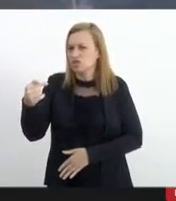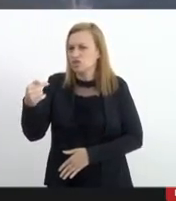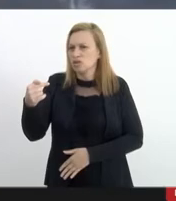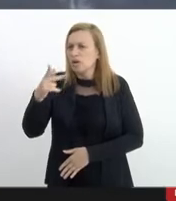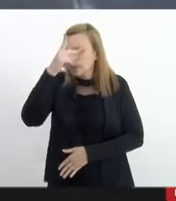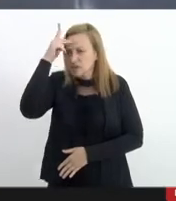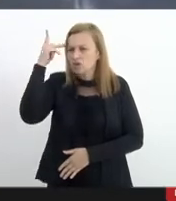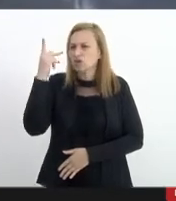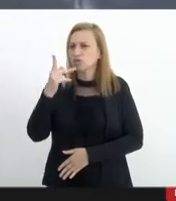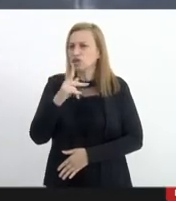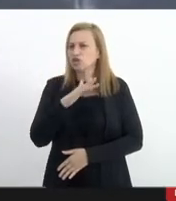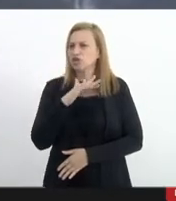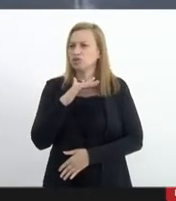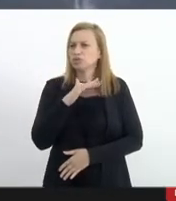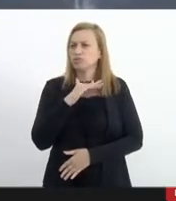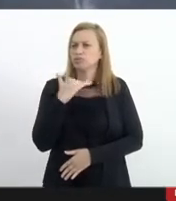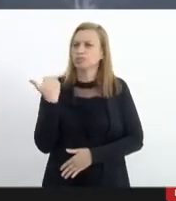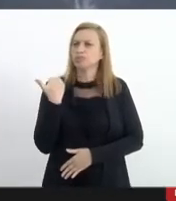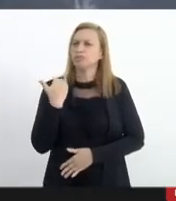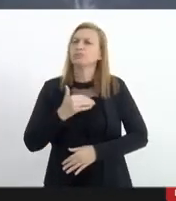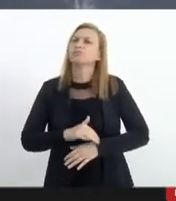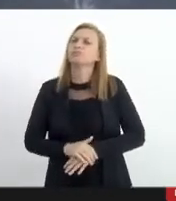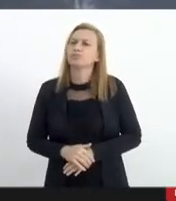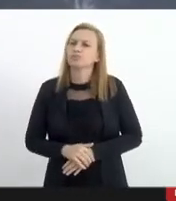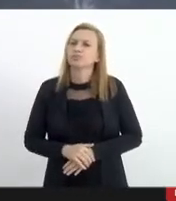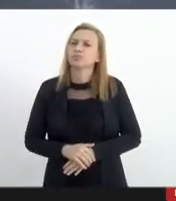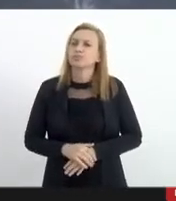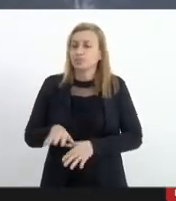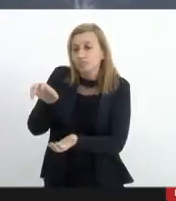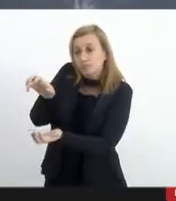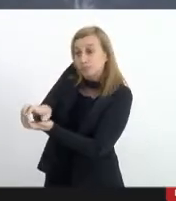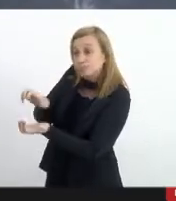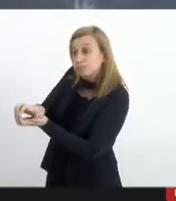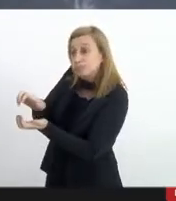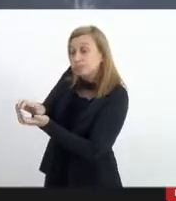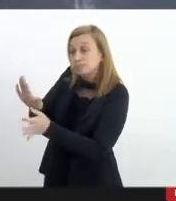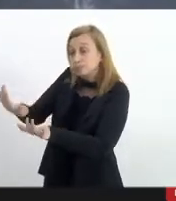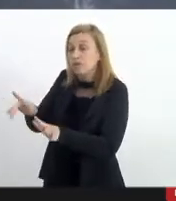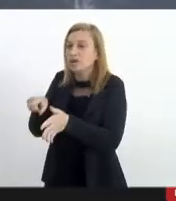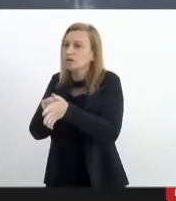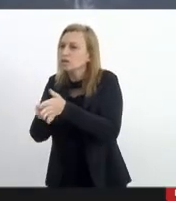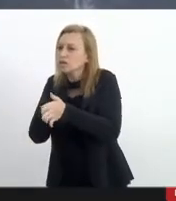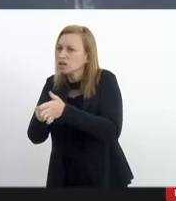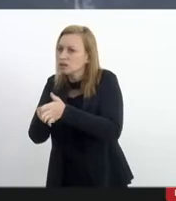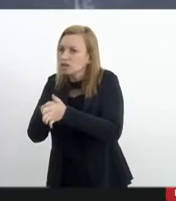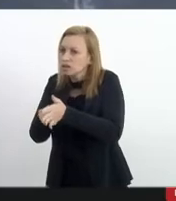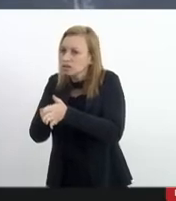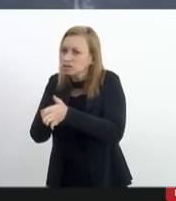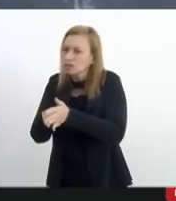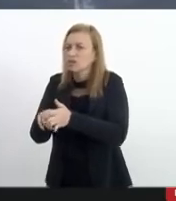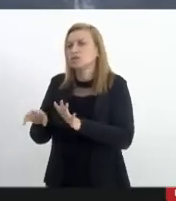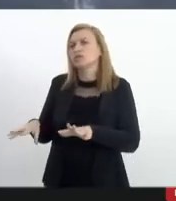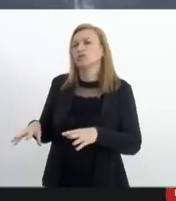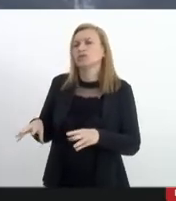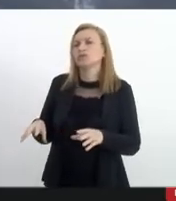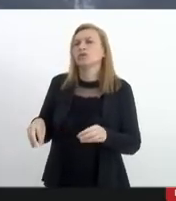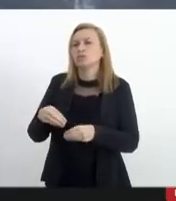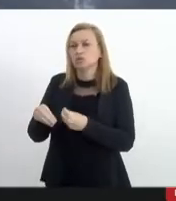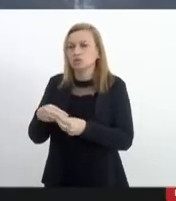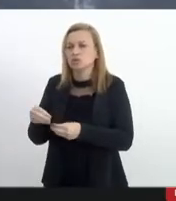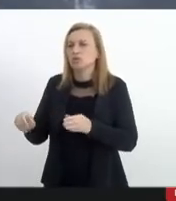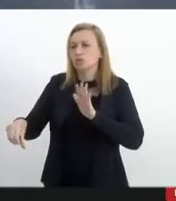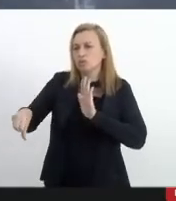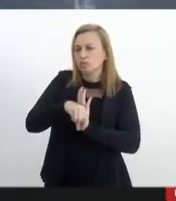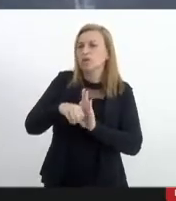pessoas moradores do Jacarezinho que ainda está no bojo da investigação também ao seu envolvimento com o crime e também obviamente